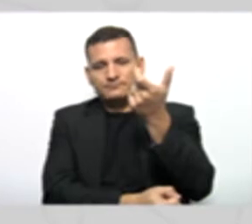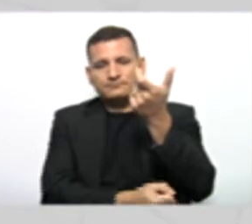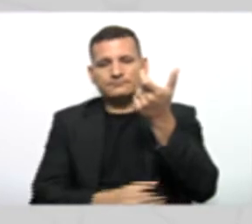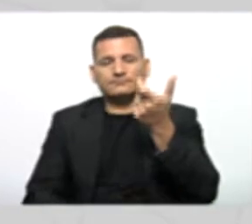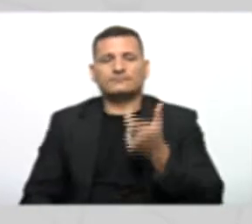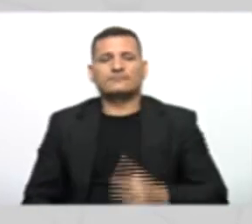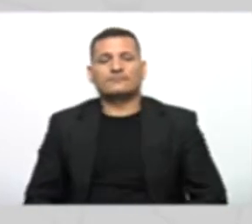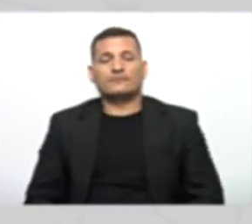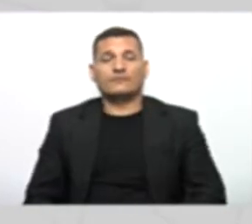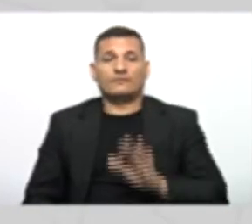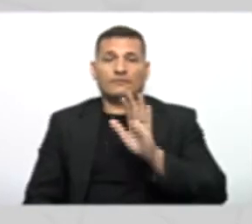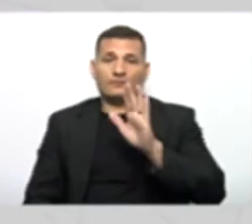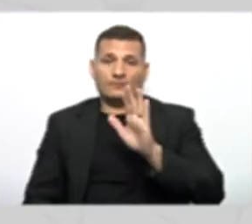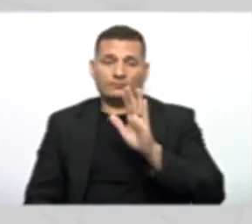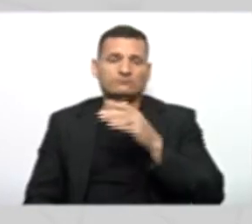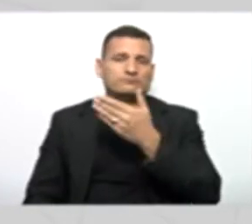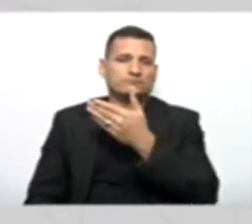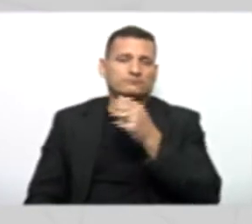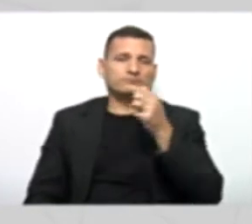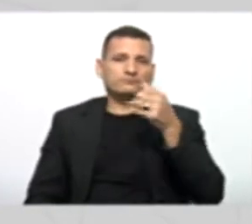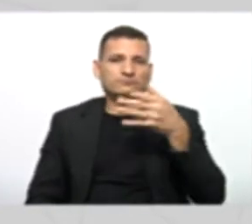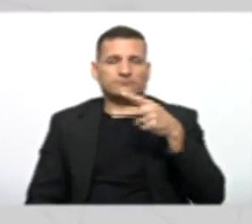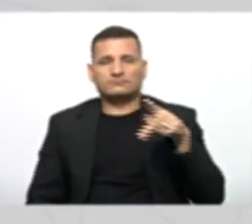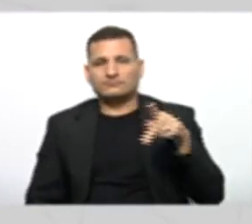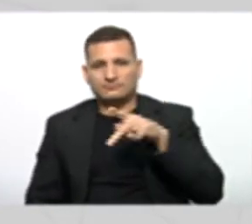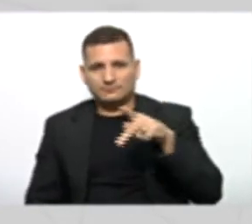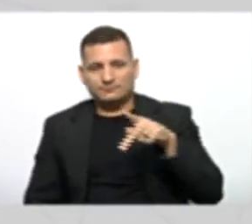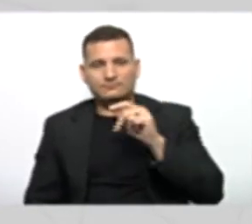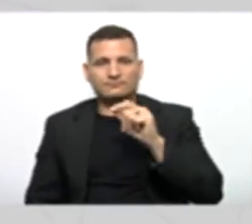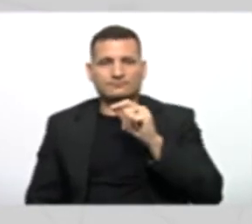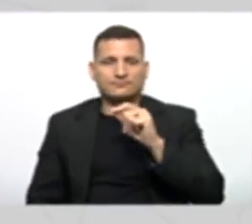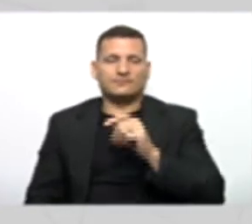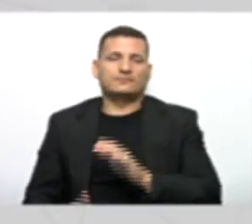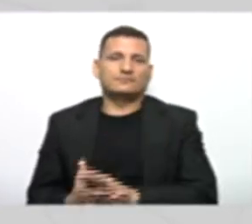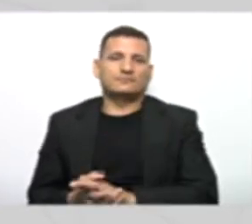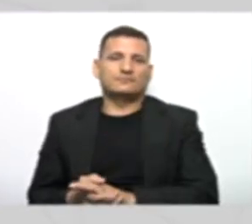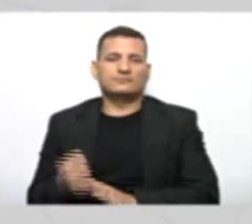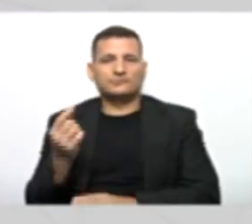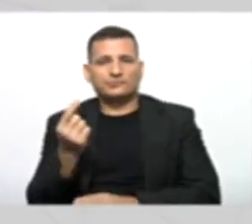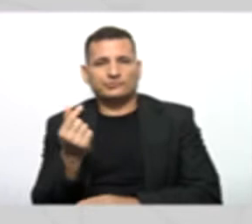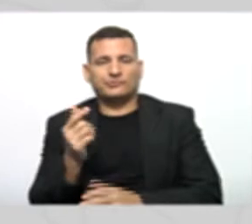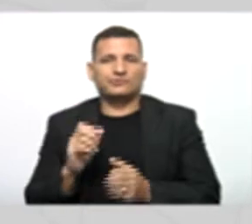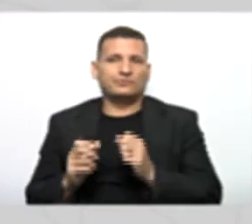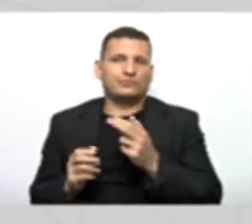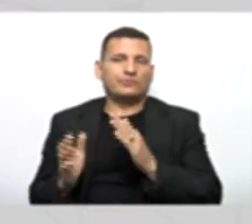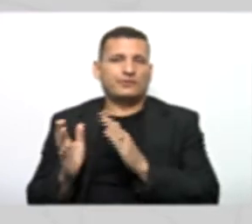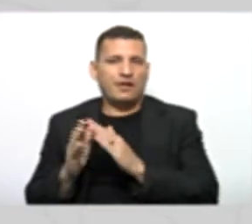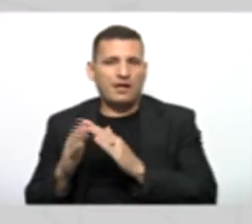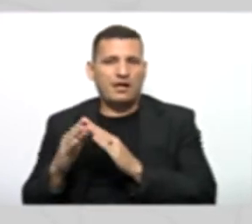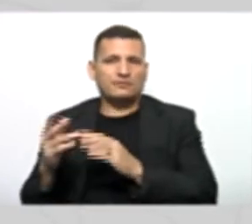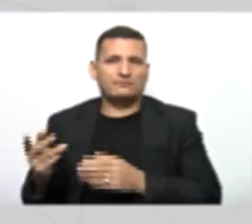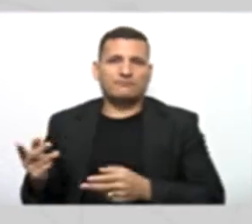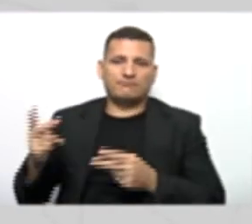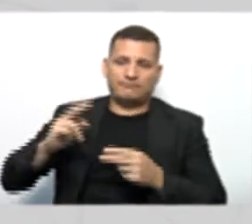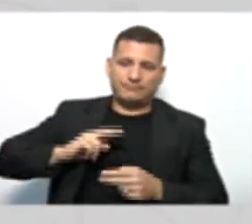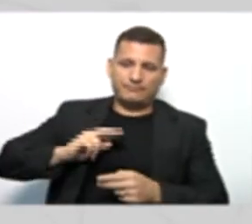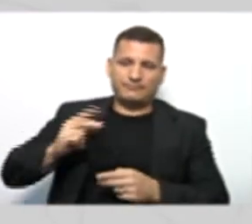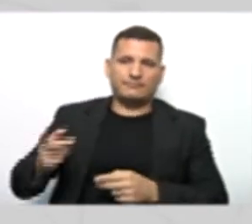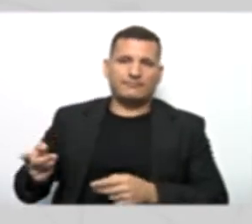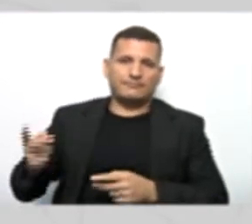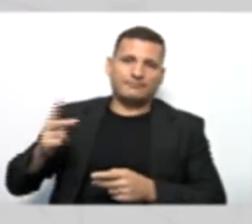esse comentário que o professor Jordano fez, que você vai receber talvez um dinheiro, talvez um bem material de alguém que